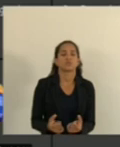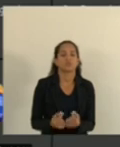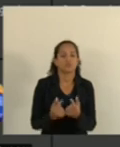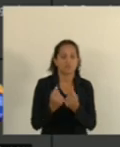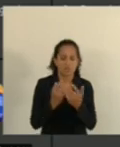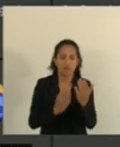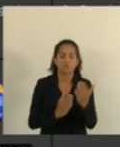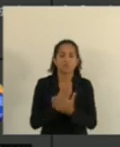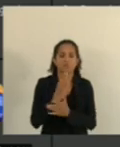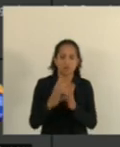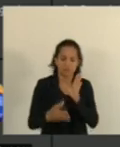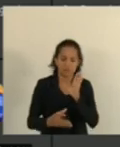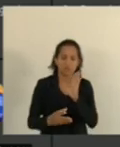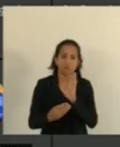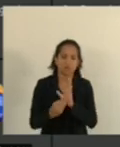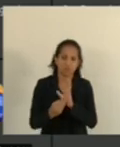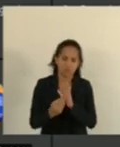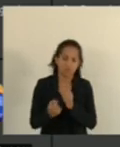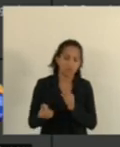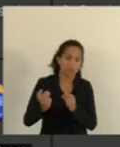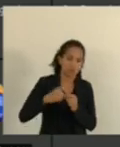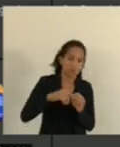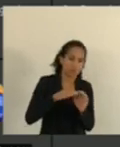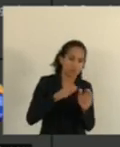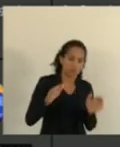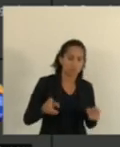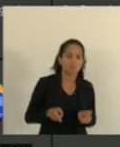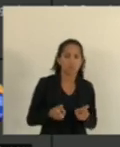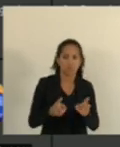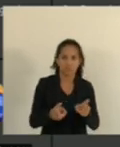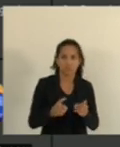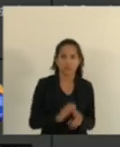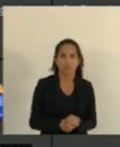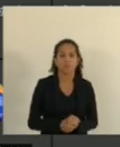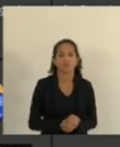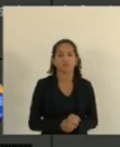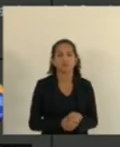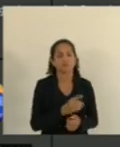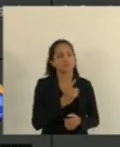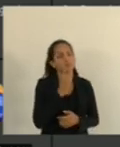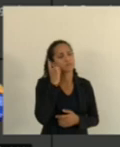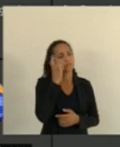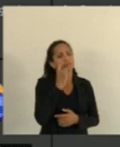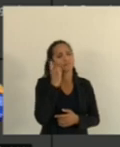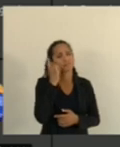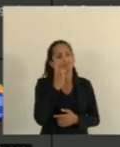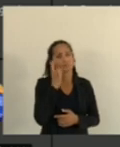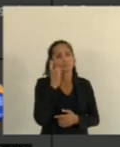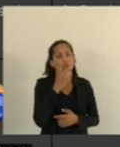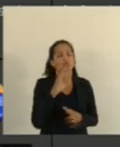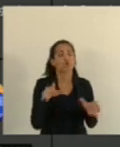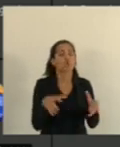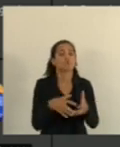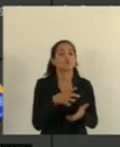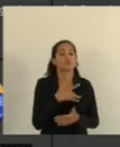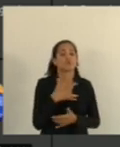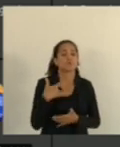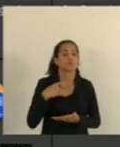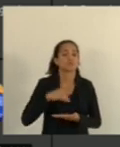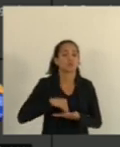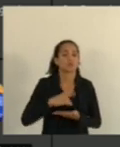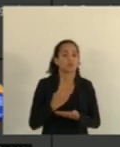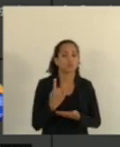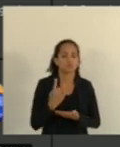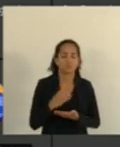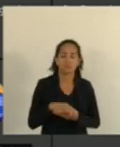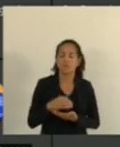Com a emenda Devolvo a mesa Para prosseguir A matéria Deputado Só falta a comissão De saúde agora Ah, tem